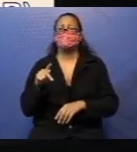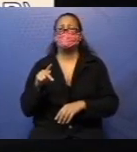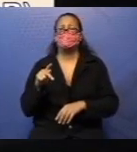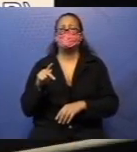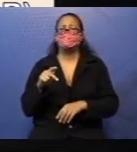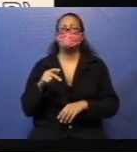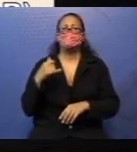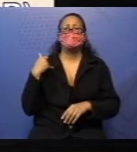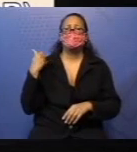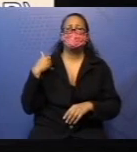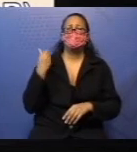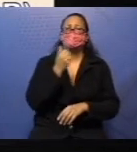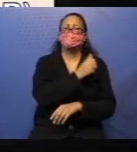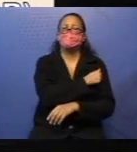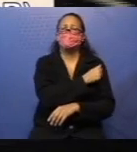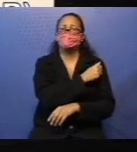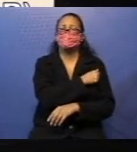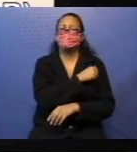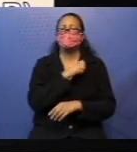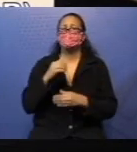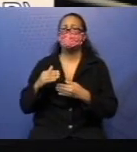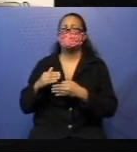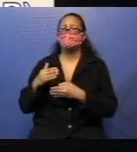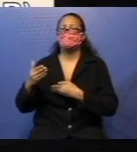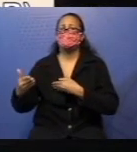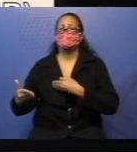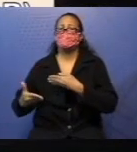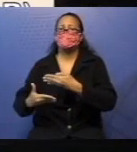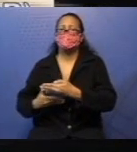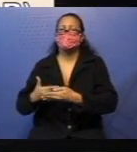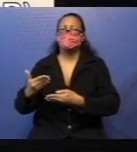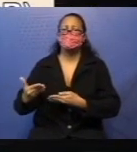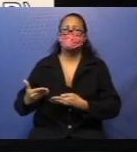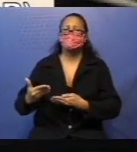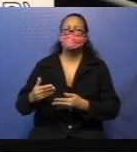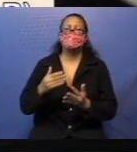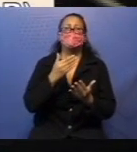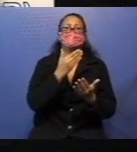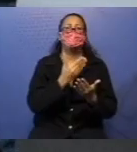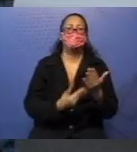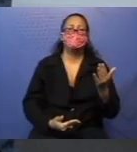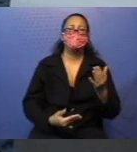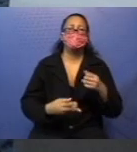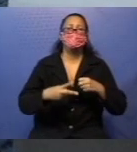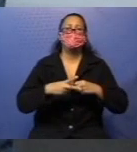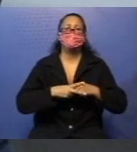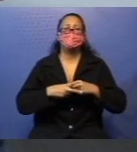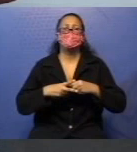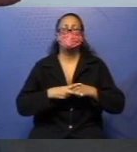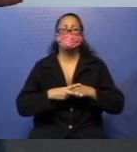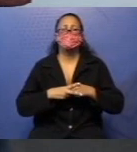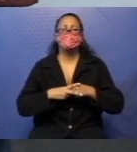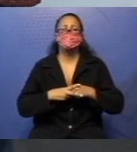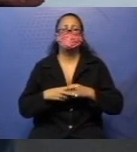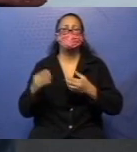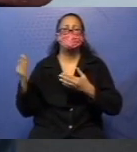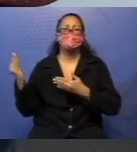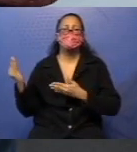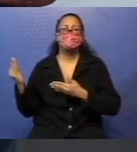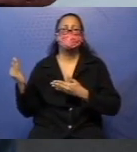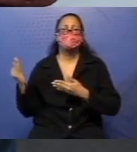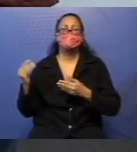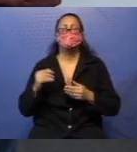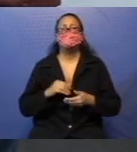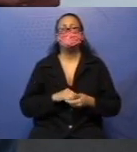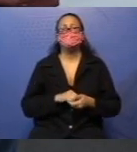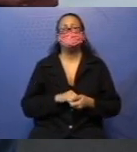Emprestar, perder. Quando aparece todos esses verbos aqui, e mais alguns, esses aqui são os mais